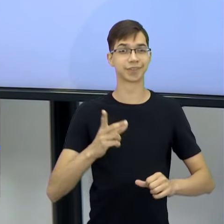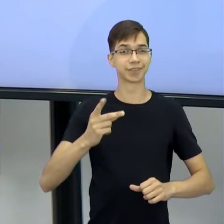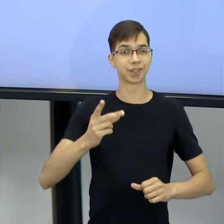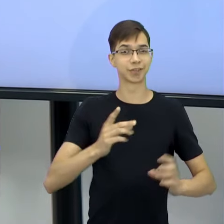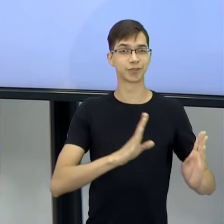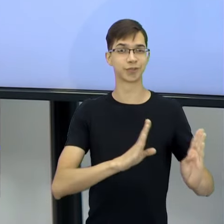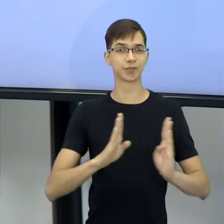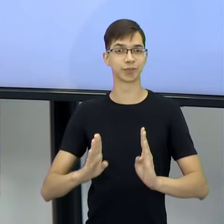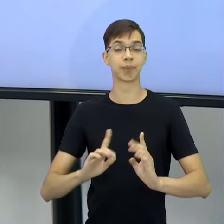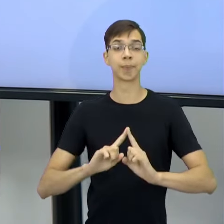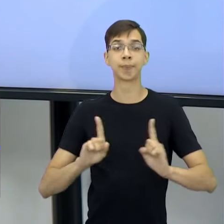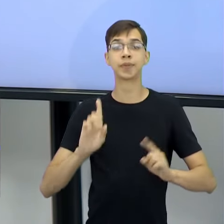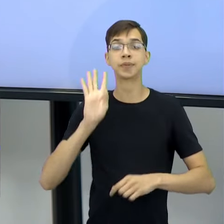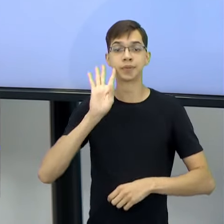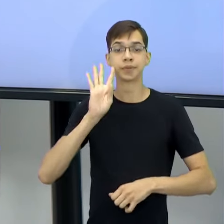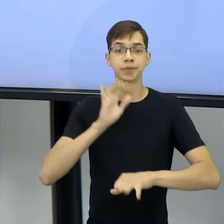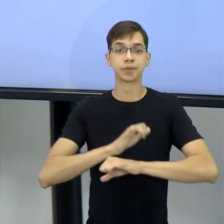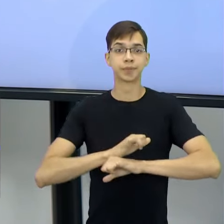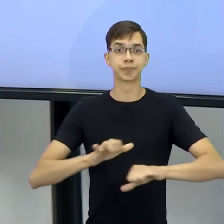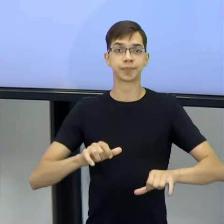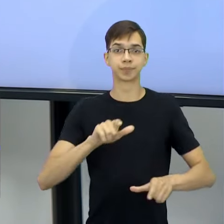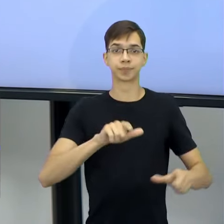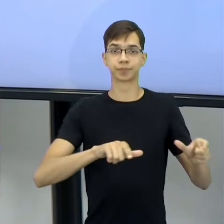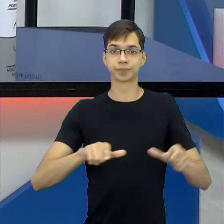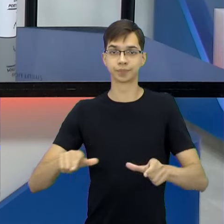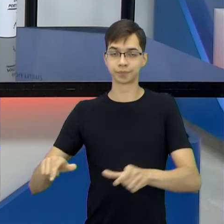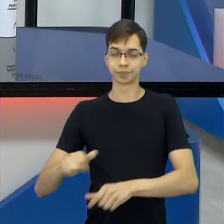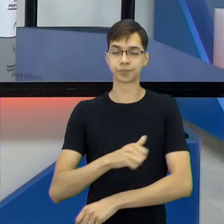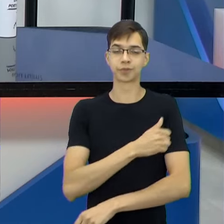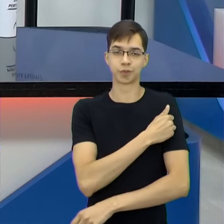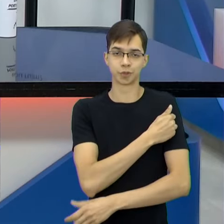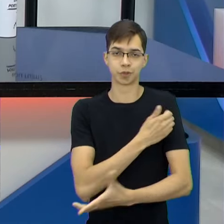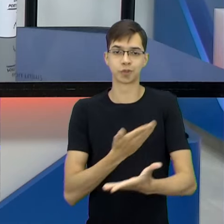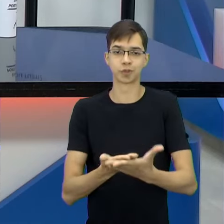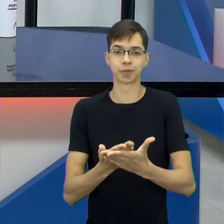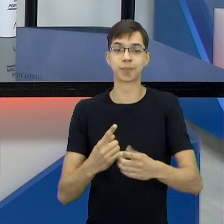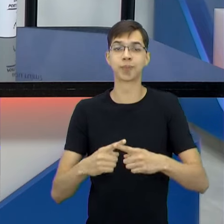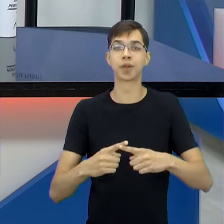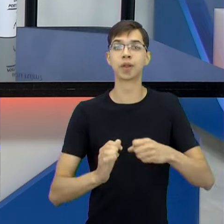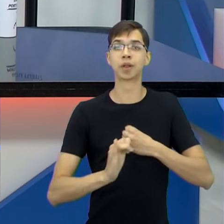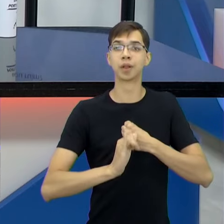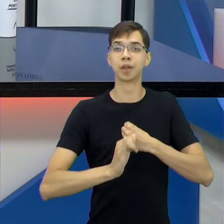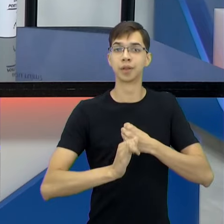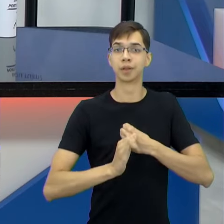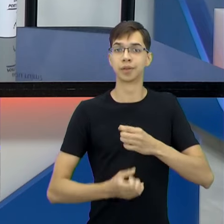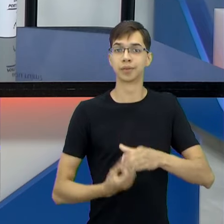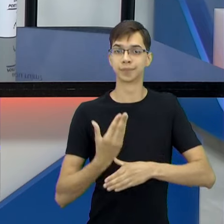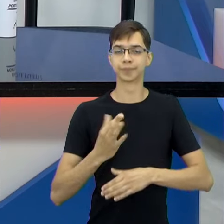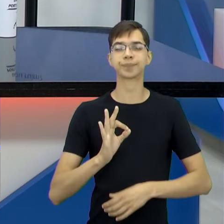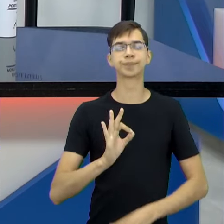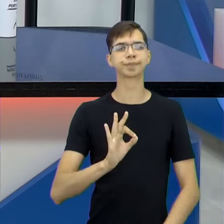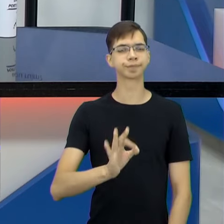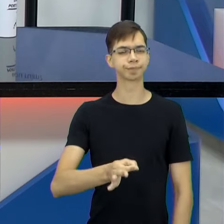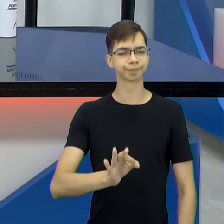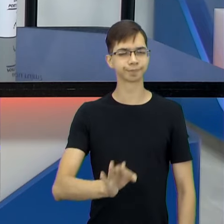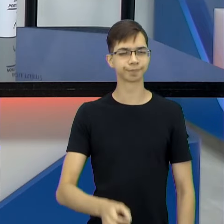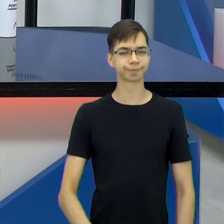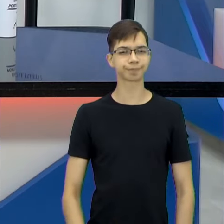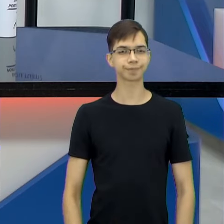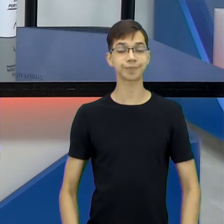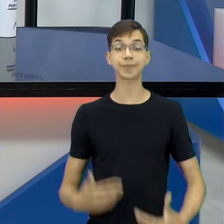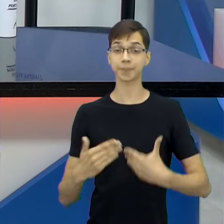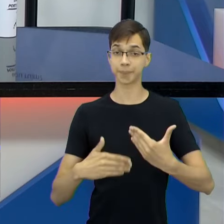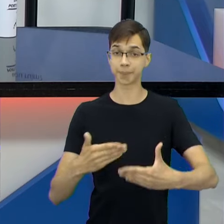é assim, que você vai pedir para eles elaborarem uma crônica, É, eles já estão nesse processo. Enquanto hoje a gente está aqui, a gente está citando um